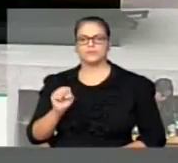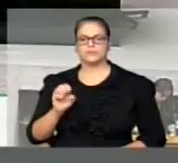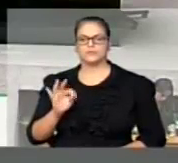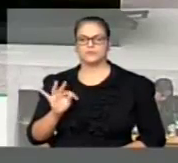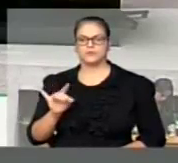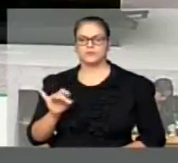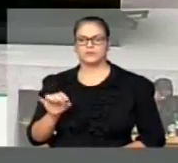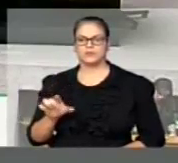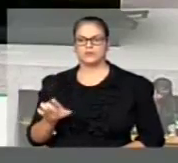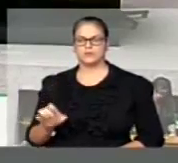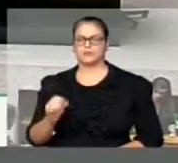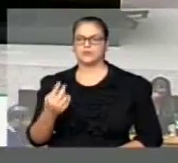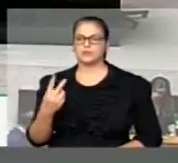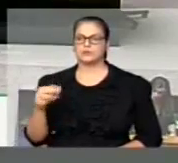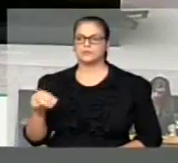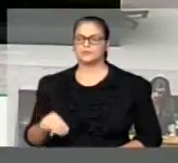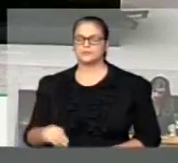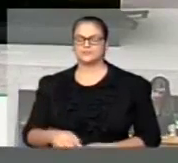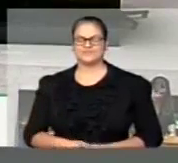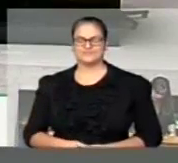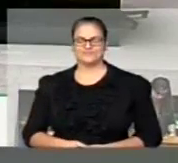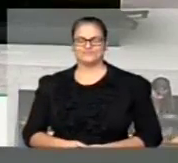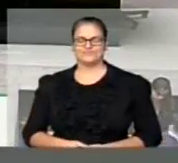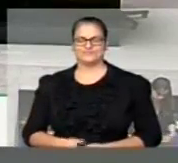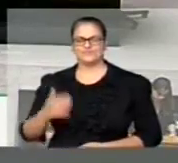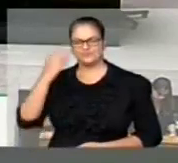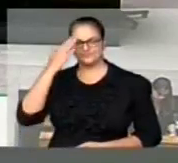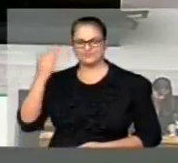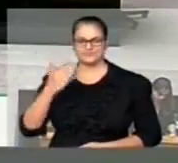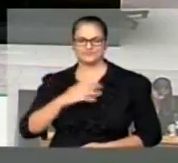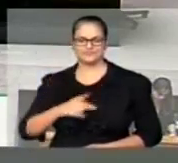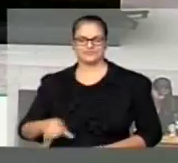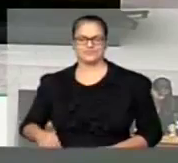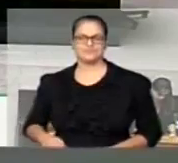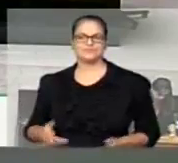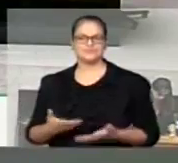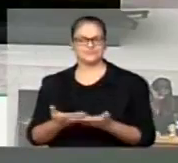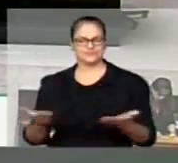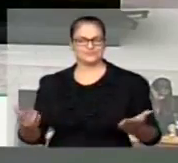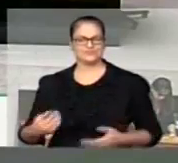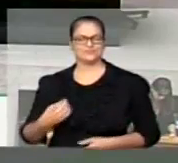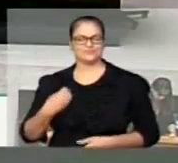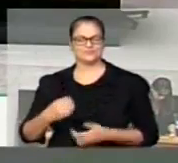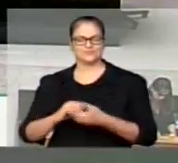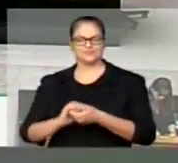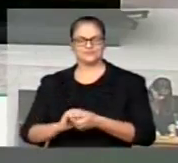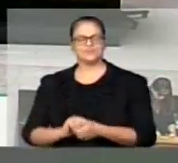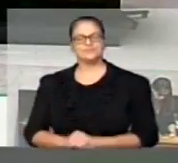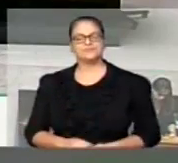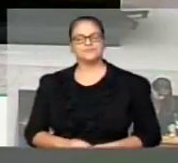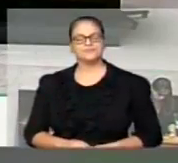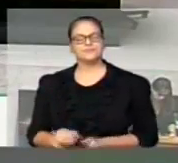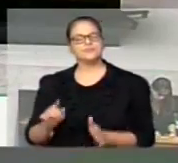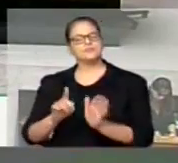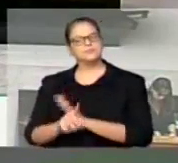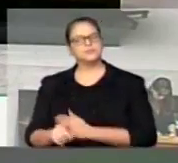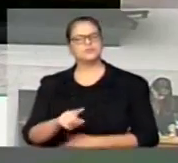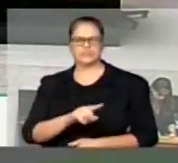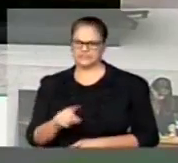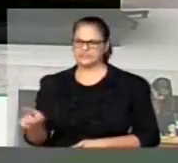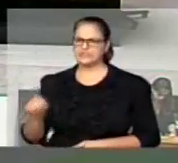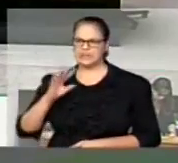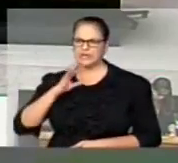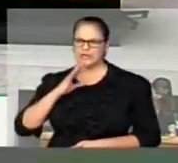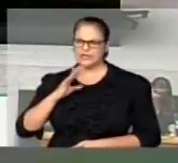Obrigado, senhor presidente, senhoras e senhores deputados. Vocês viram ou conhecem algum país que tenha se